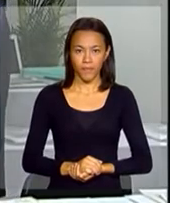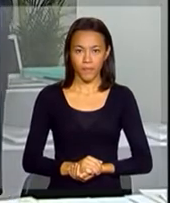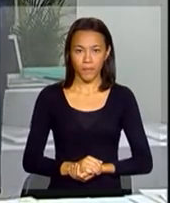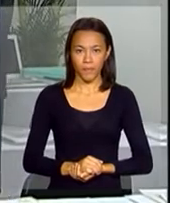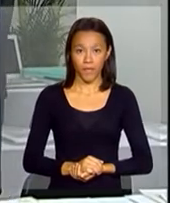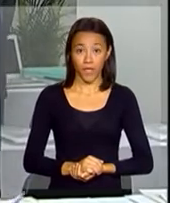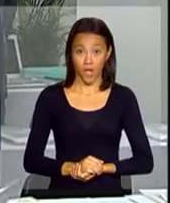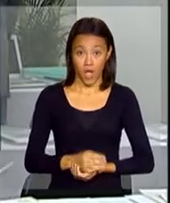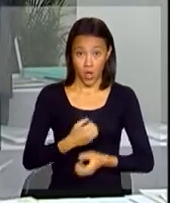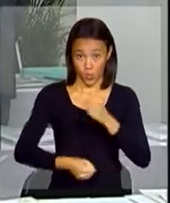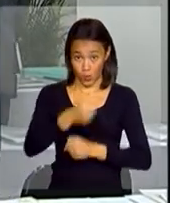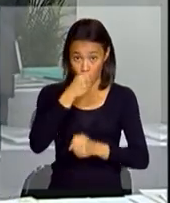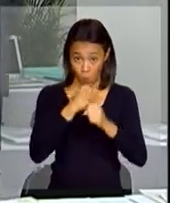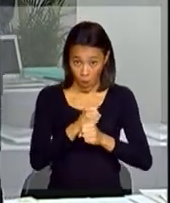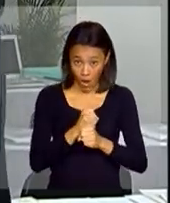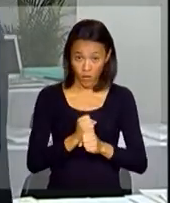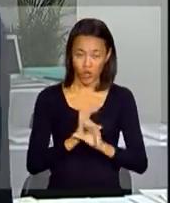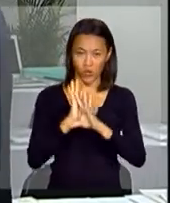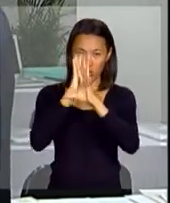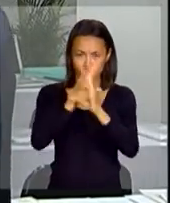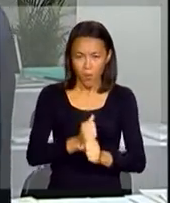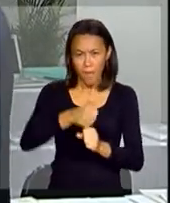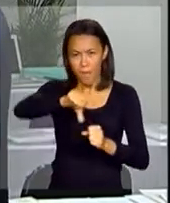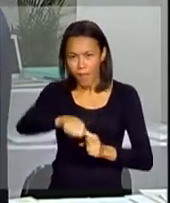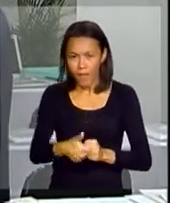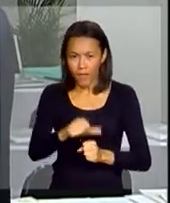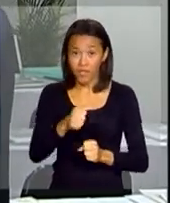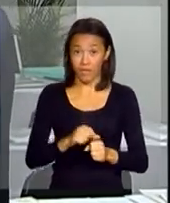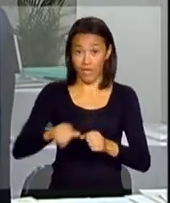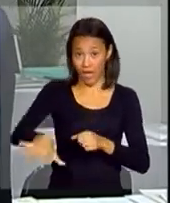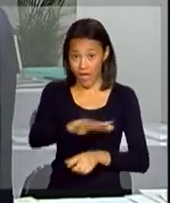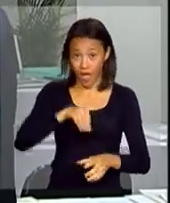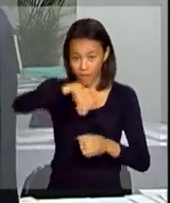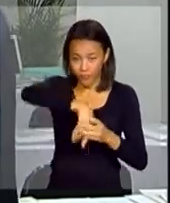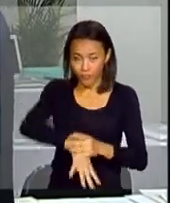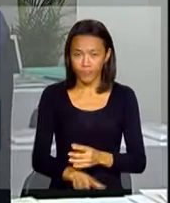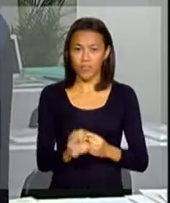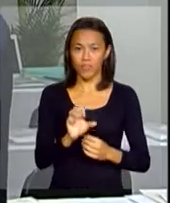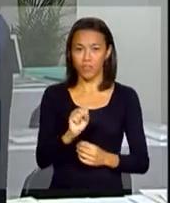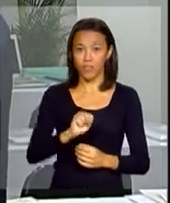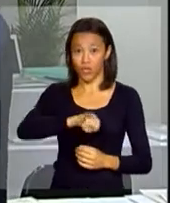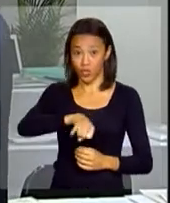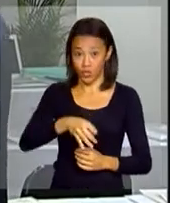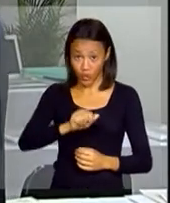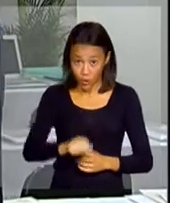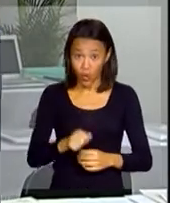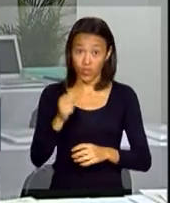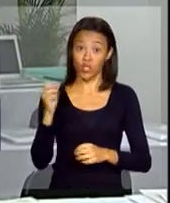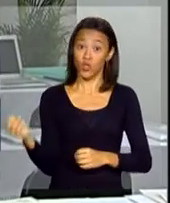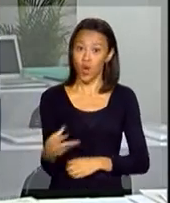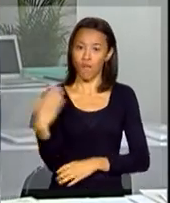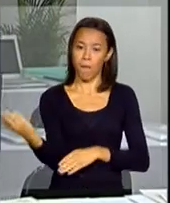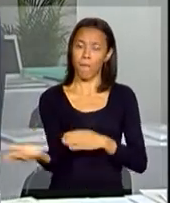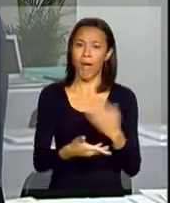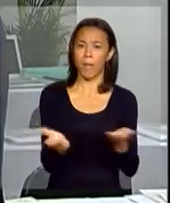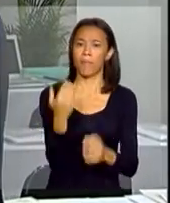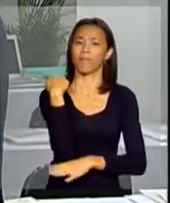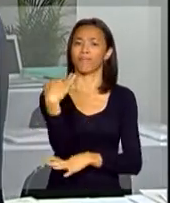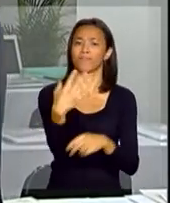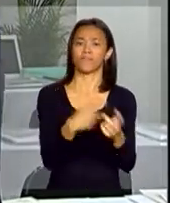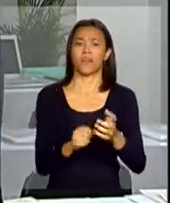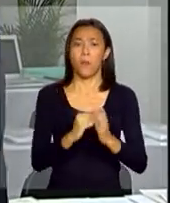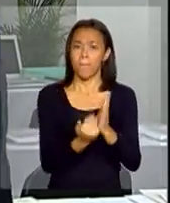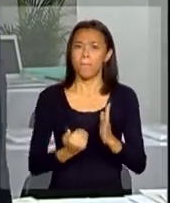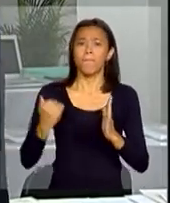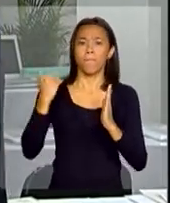Malu, no ano passado o balanço apontou que a área de soja plantada em terras de novos desmatamentos na Amazônia havia saltado